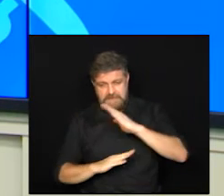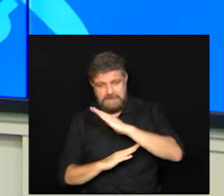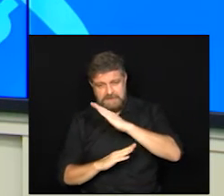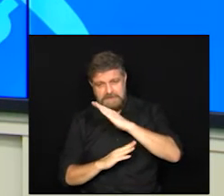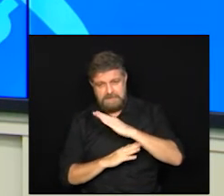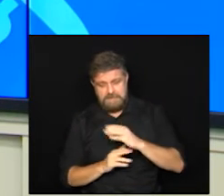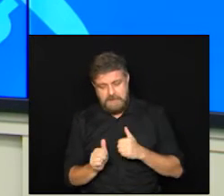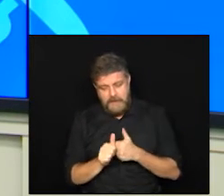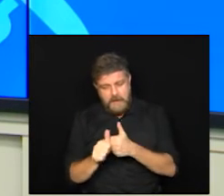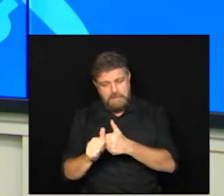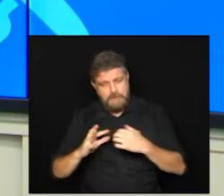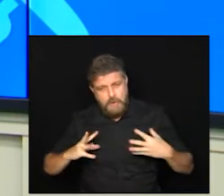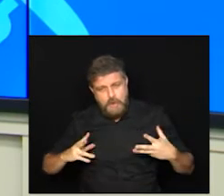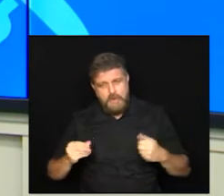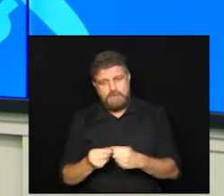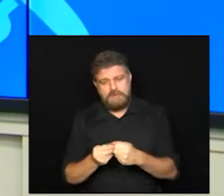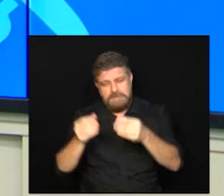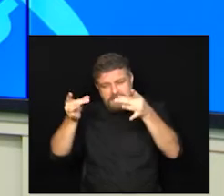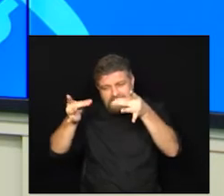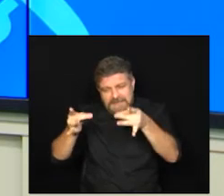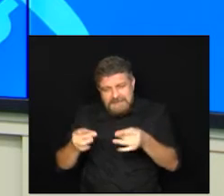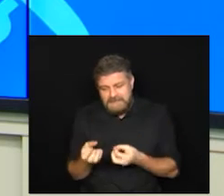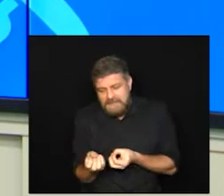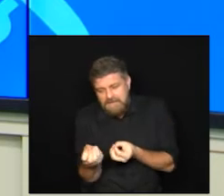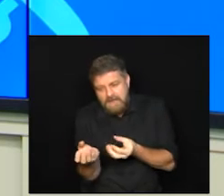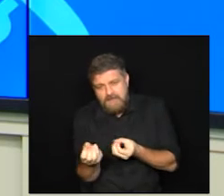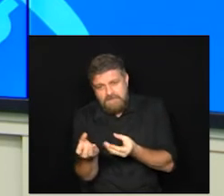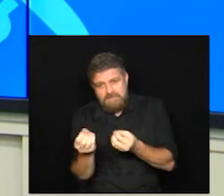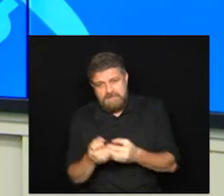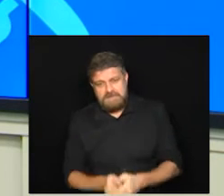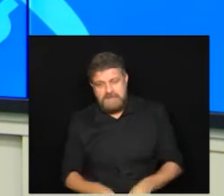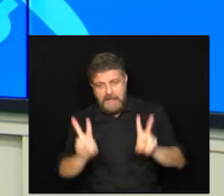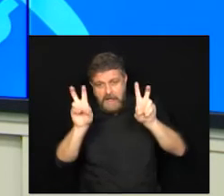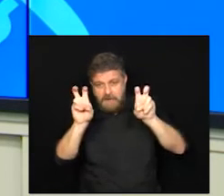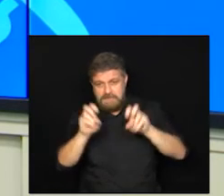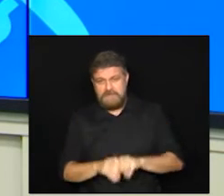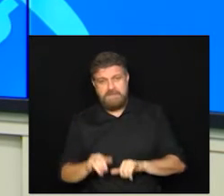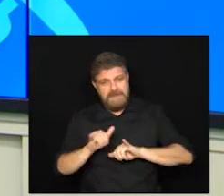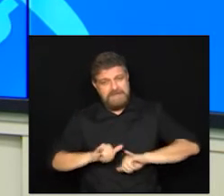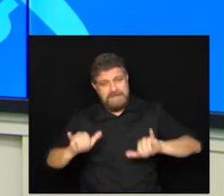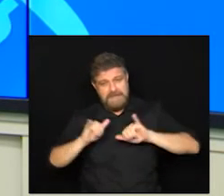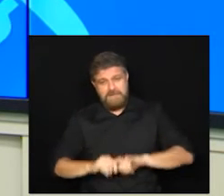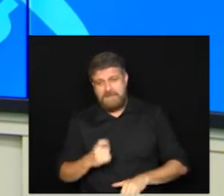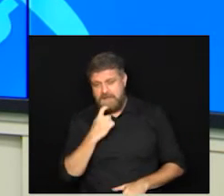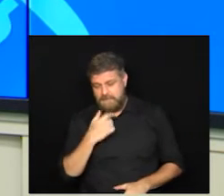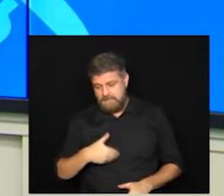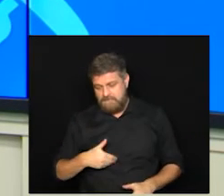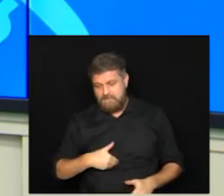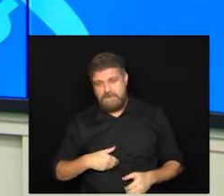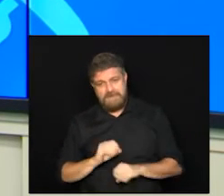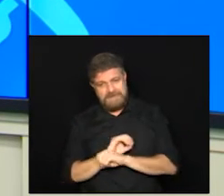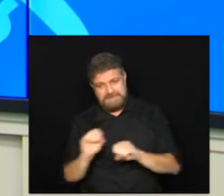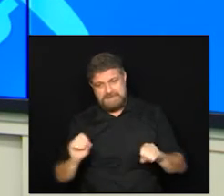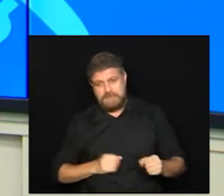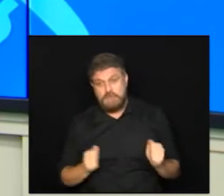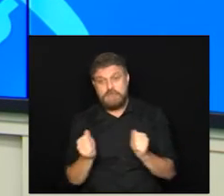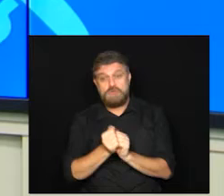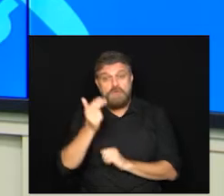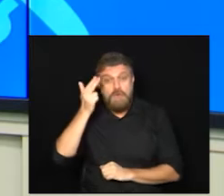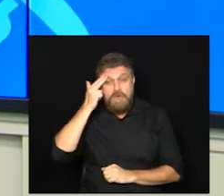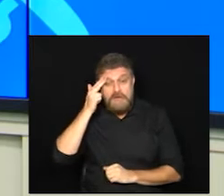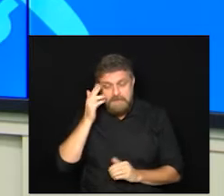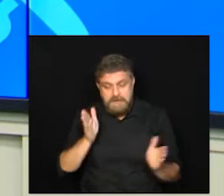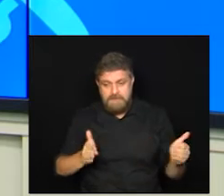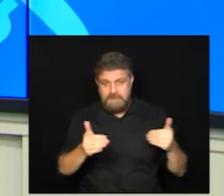acompanhou tudo todas as informações relacionadas a ela nós voltamos aos estúdios com o Gabriel Castro